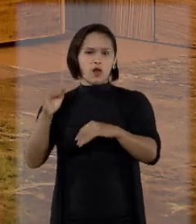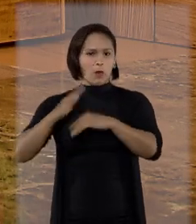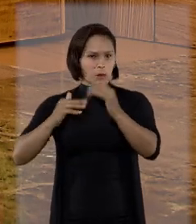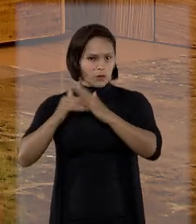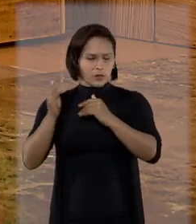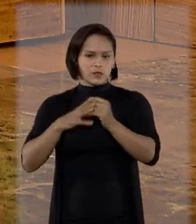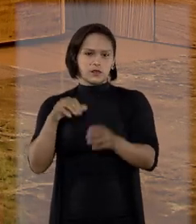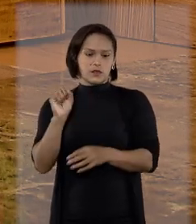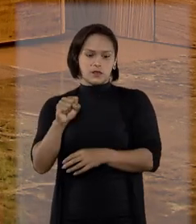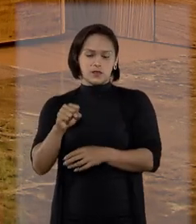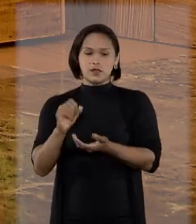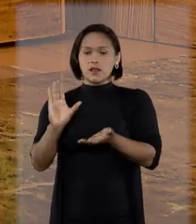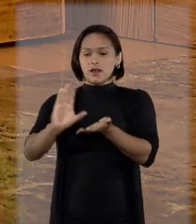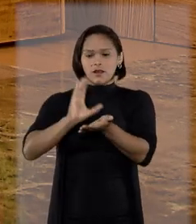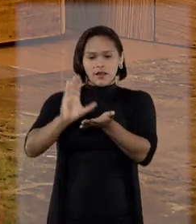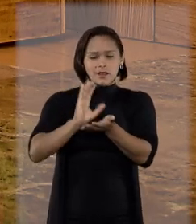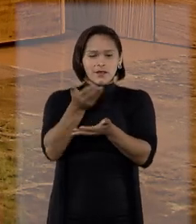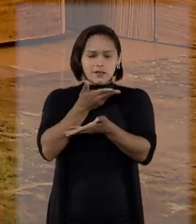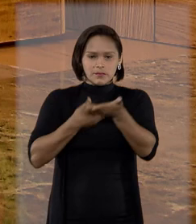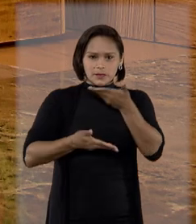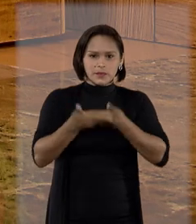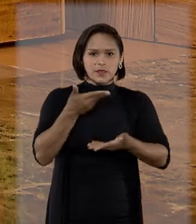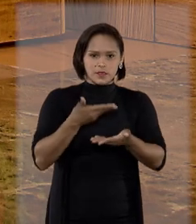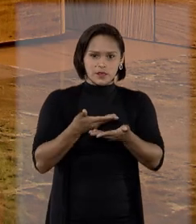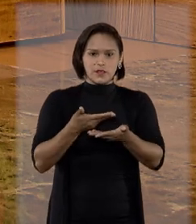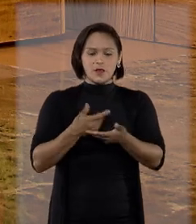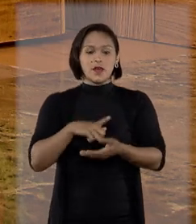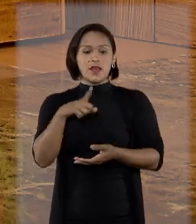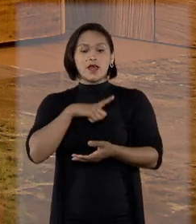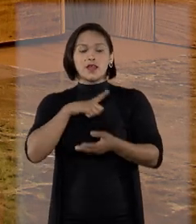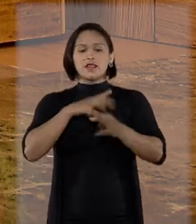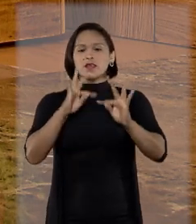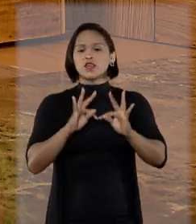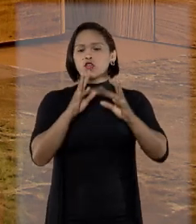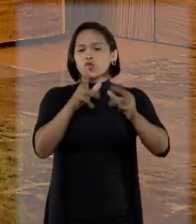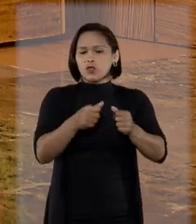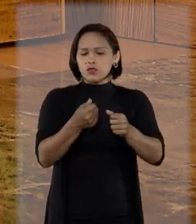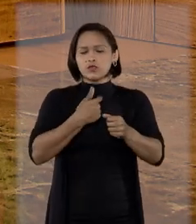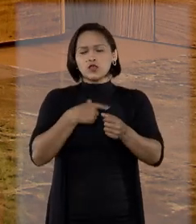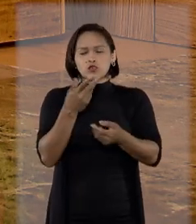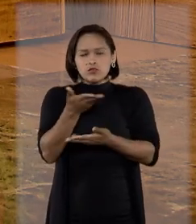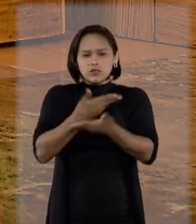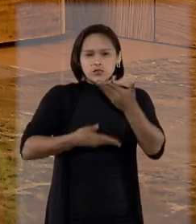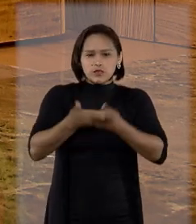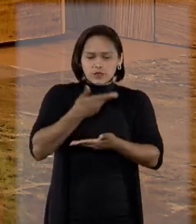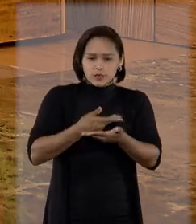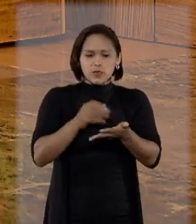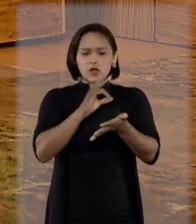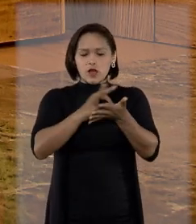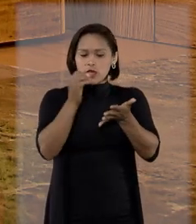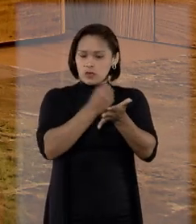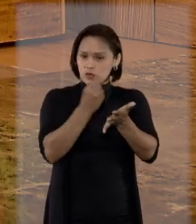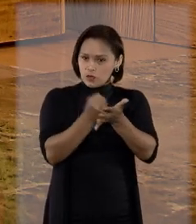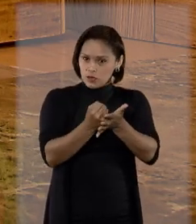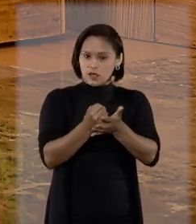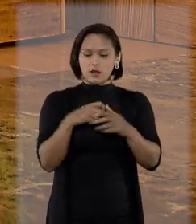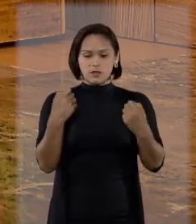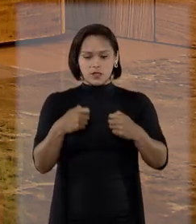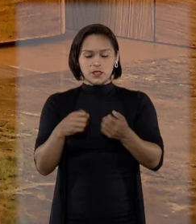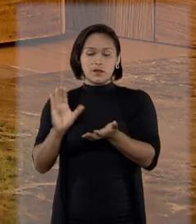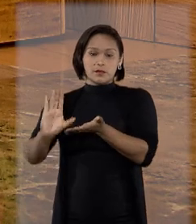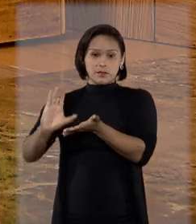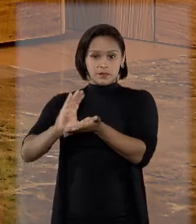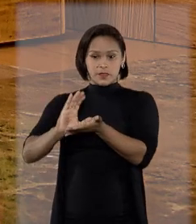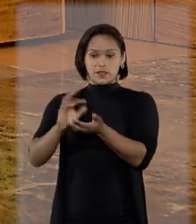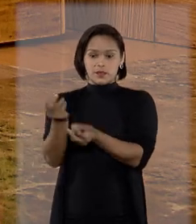ele ganha pela intermediação, ele tem que concluir a negociação para fazer juiz aos seus honorários, ou seja, ele tem que trazer